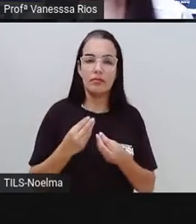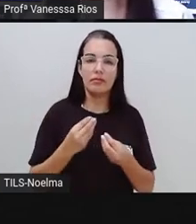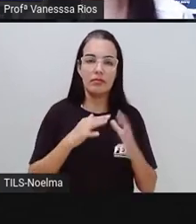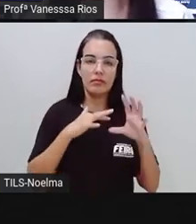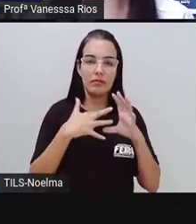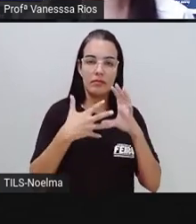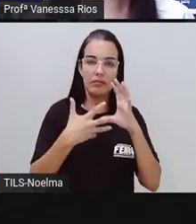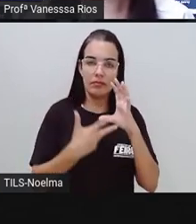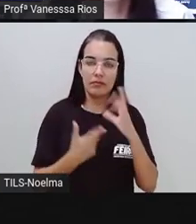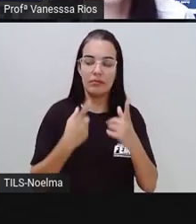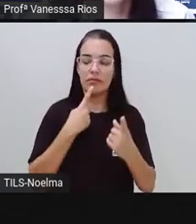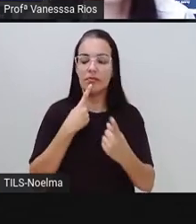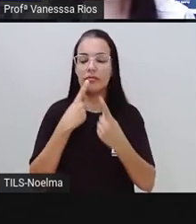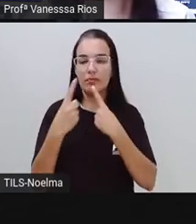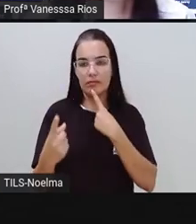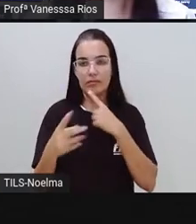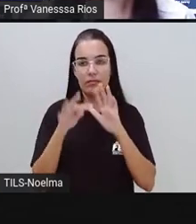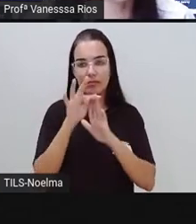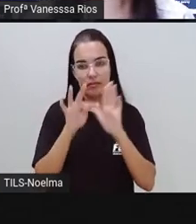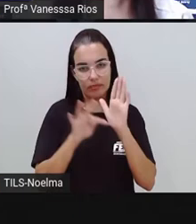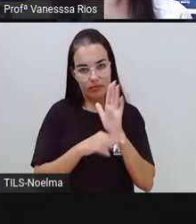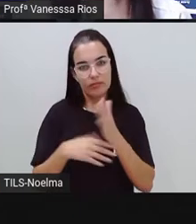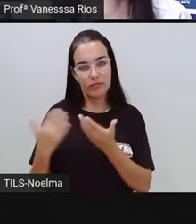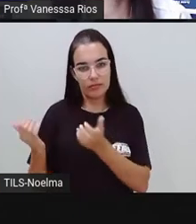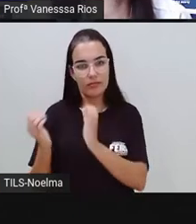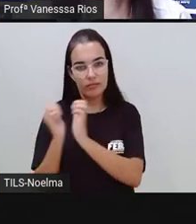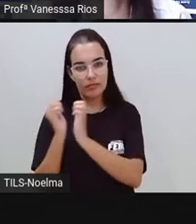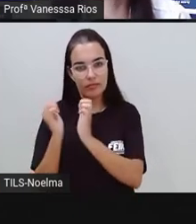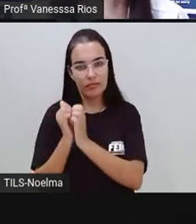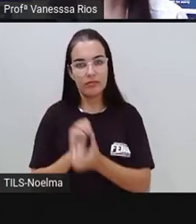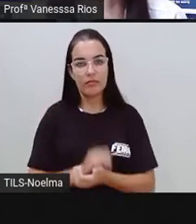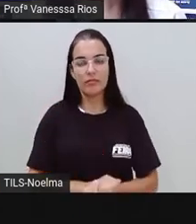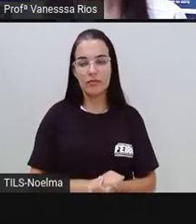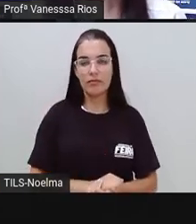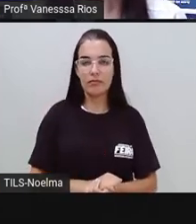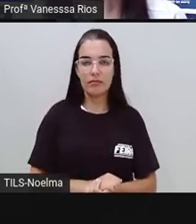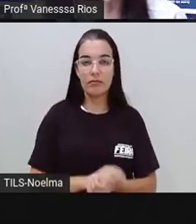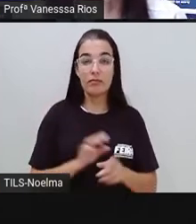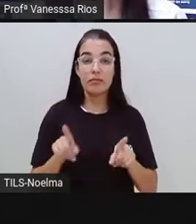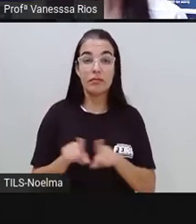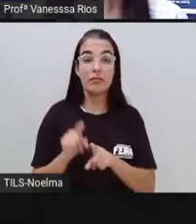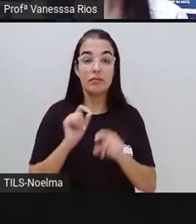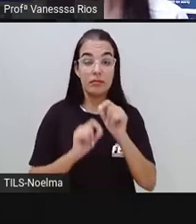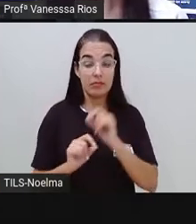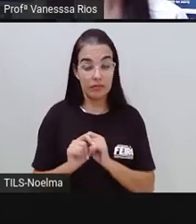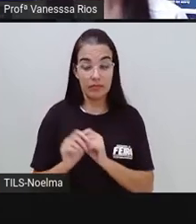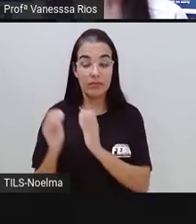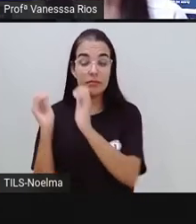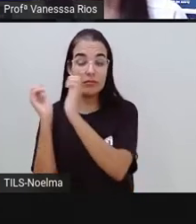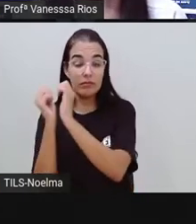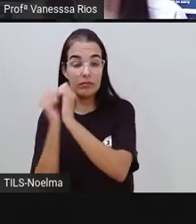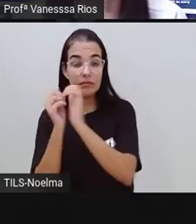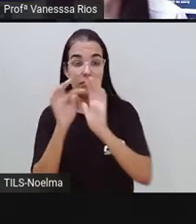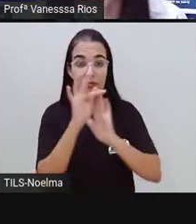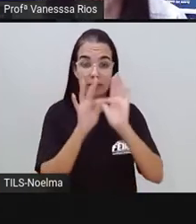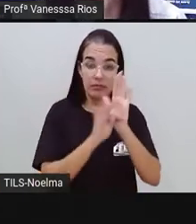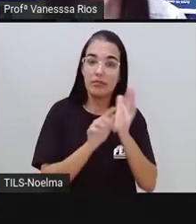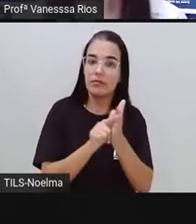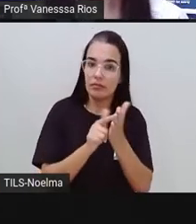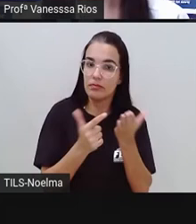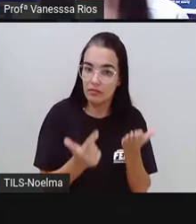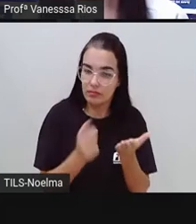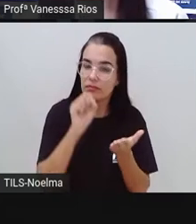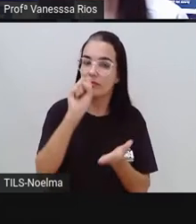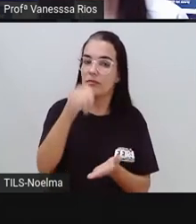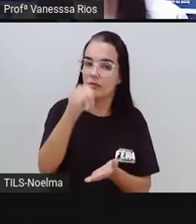características desse gênero textual. E aí a entrevista, ela é um gênero textual jornalístico,